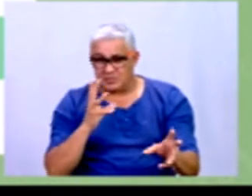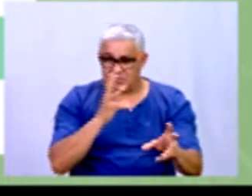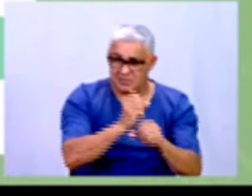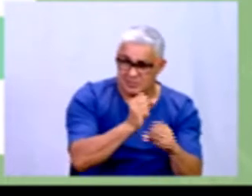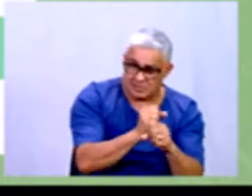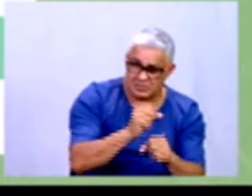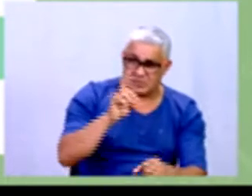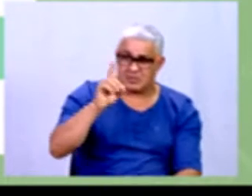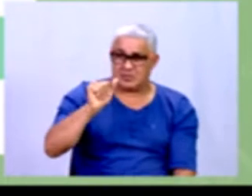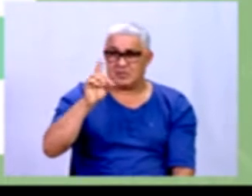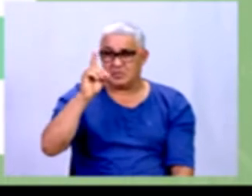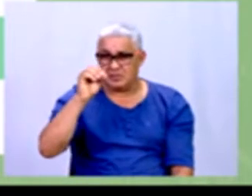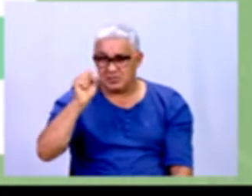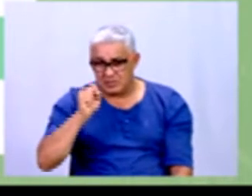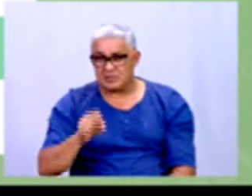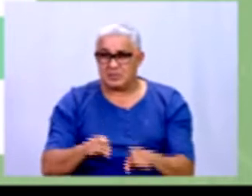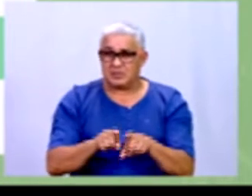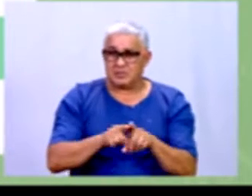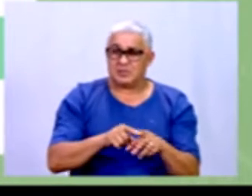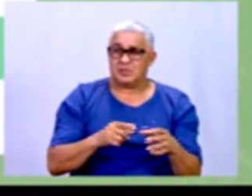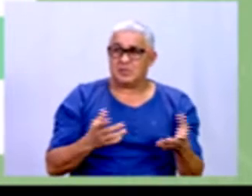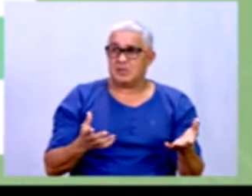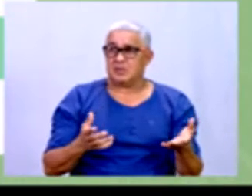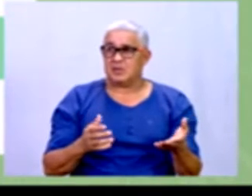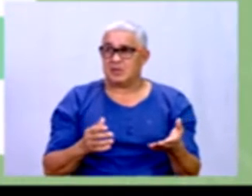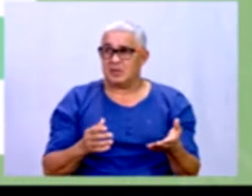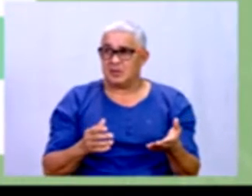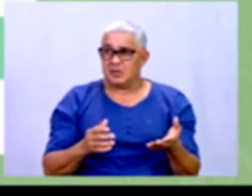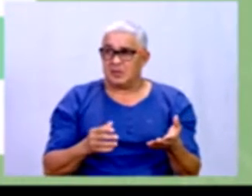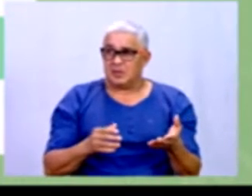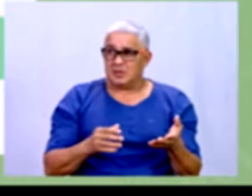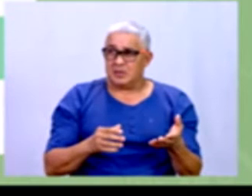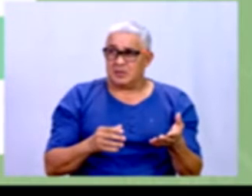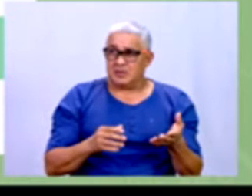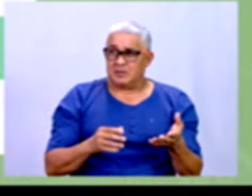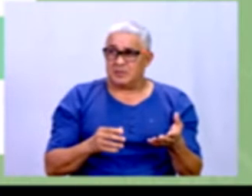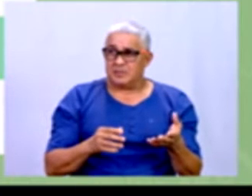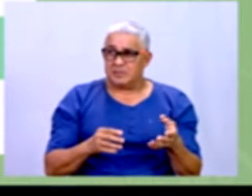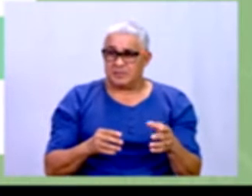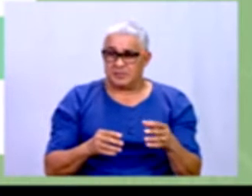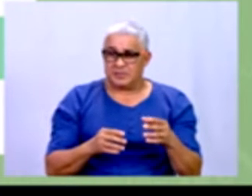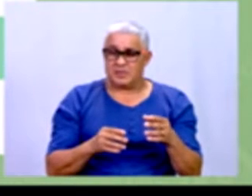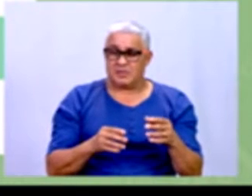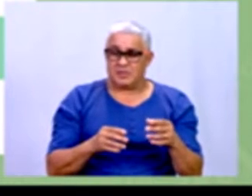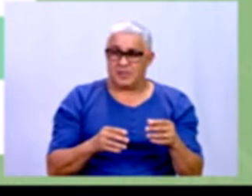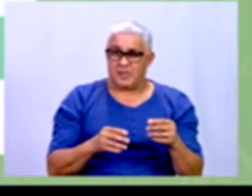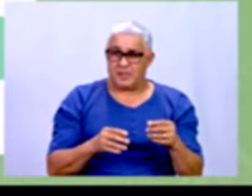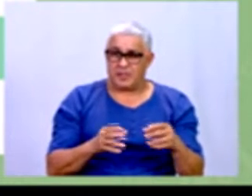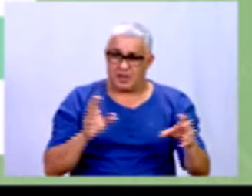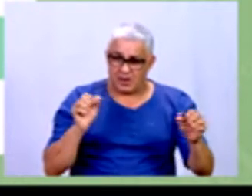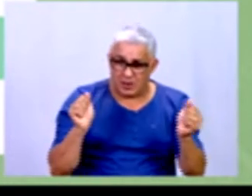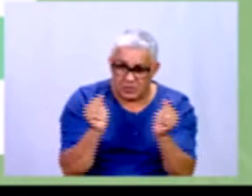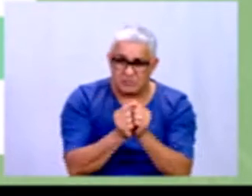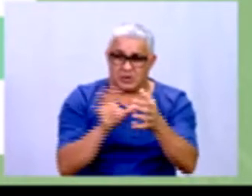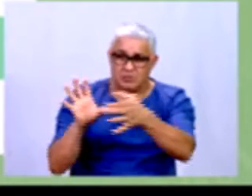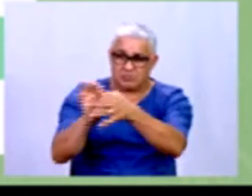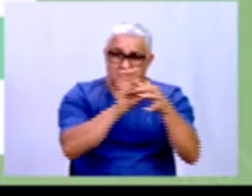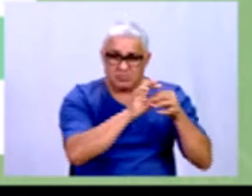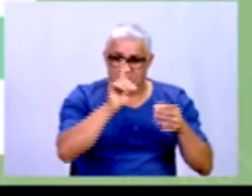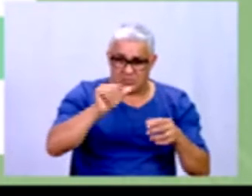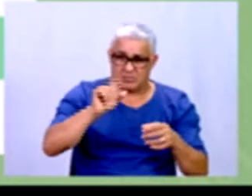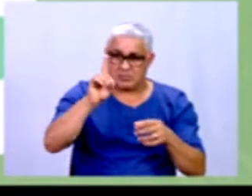dados. Medidas obtidas a partir de operações realizadas com um conjunto de dados coletados.